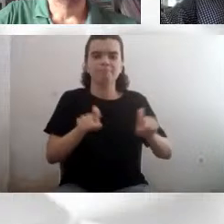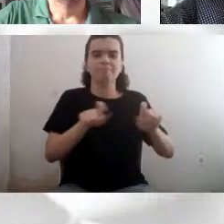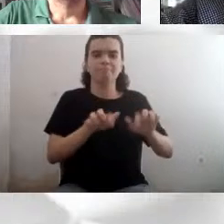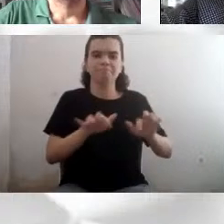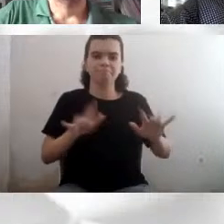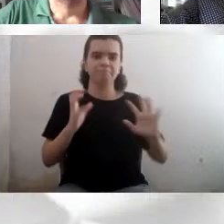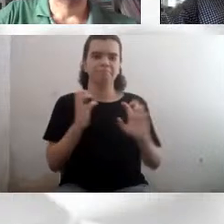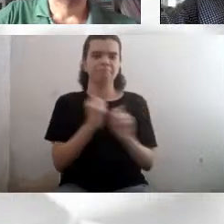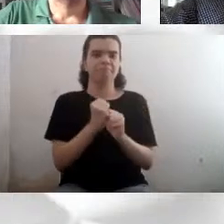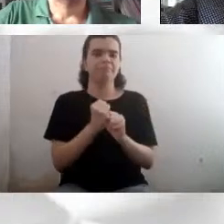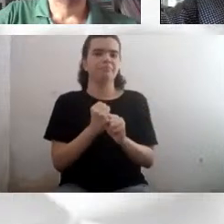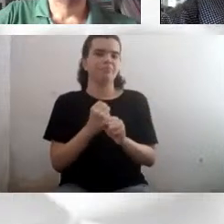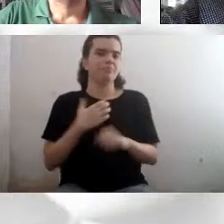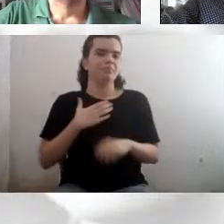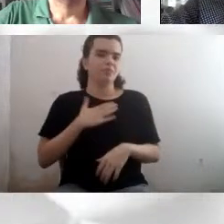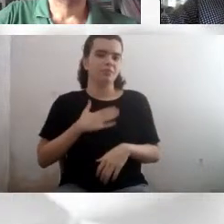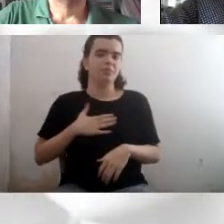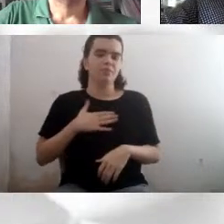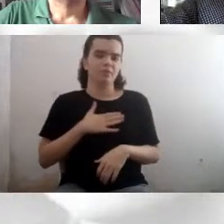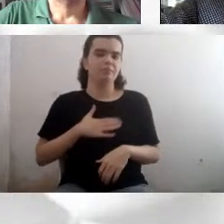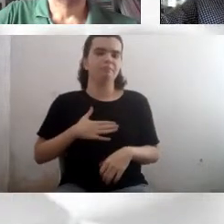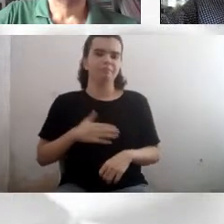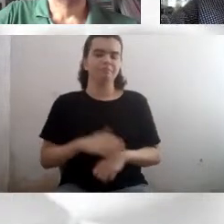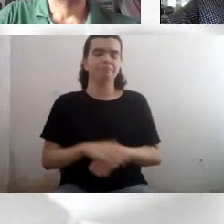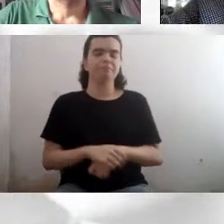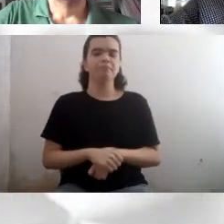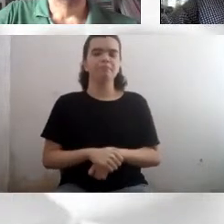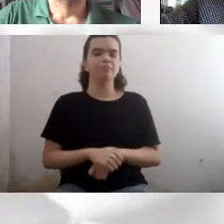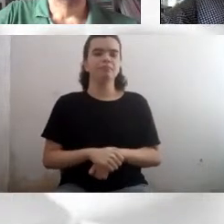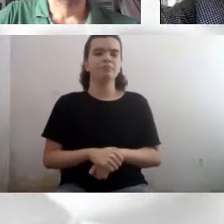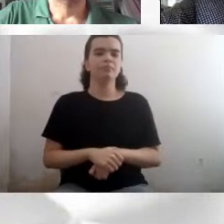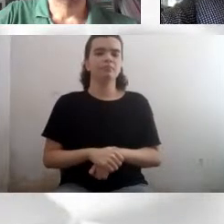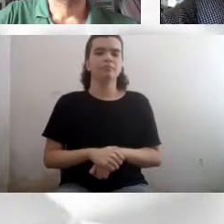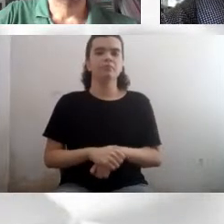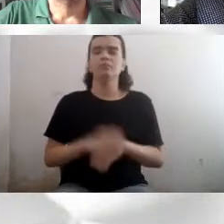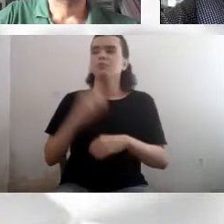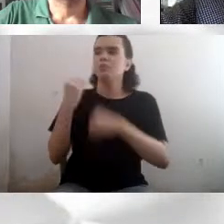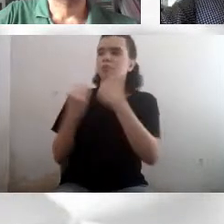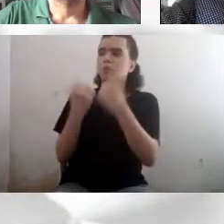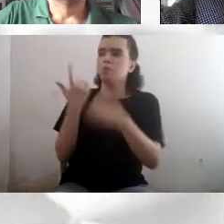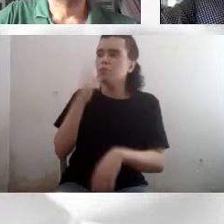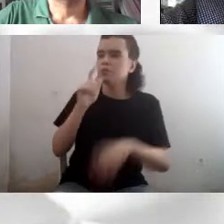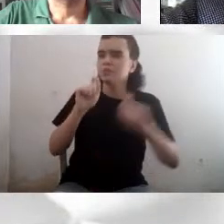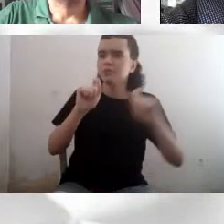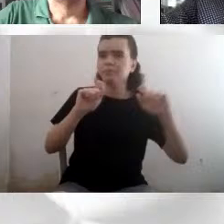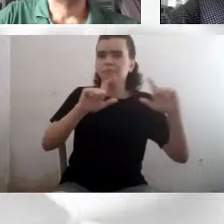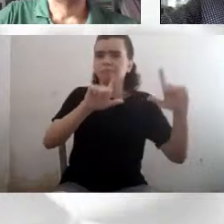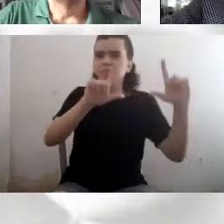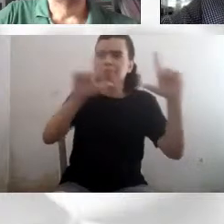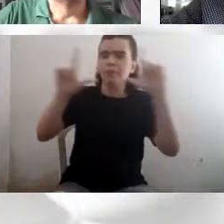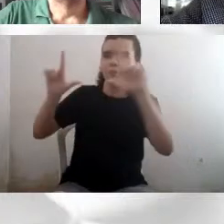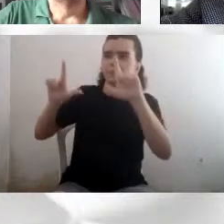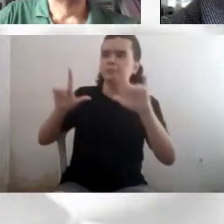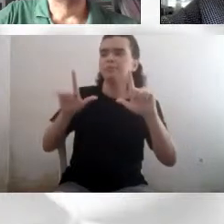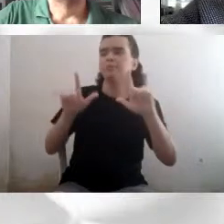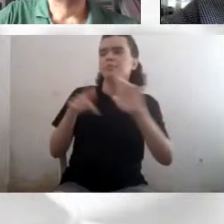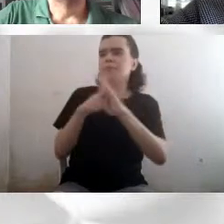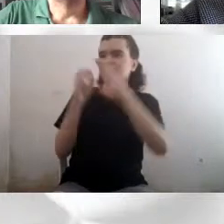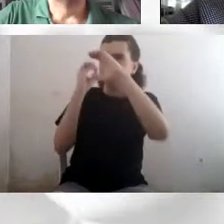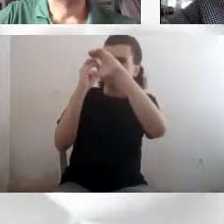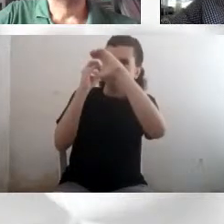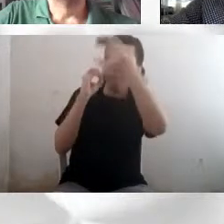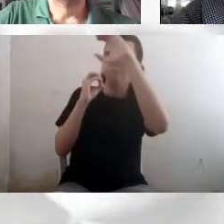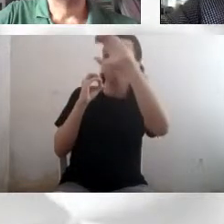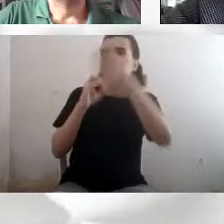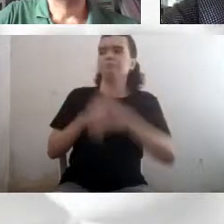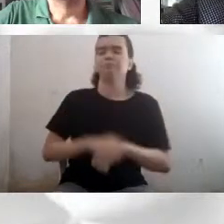Para o controle desses telescópios, como faz para ter acesso? Então, primeiro a gente tem que escrever um